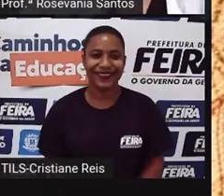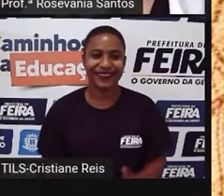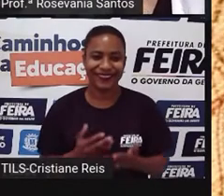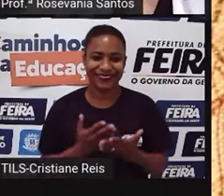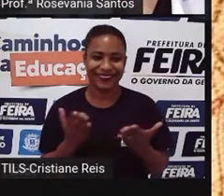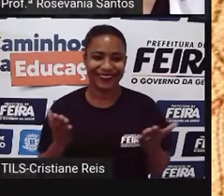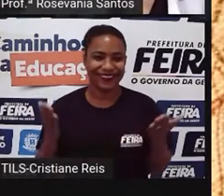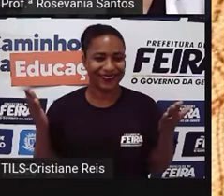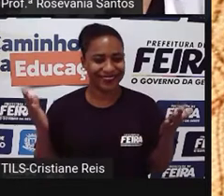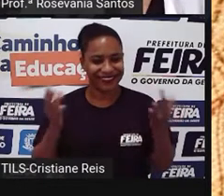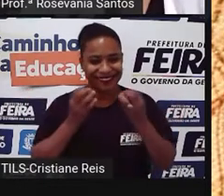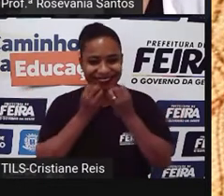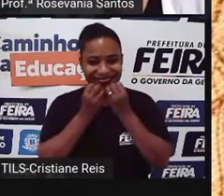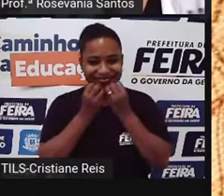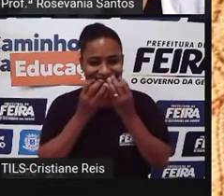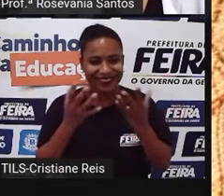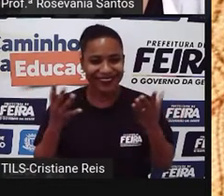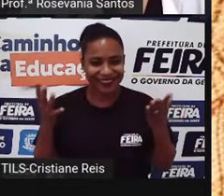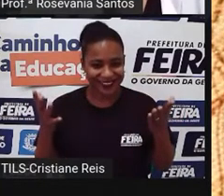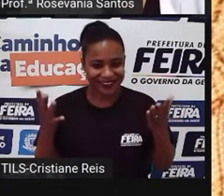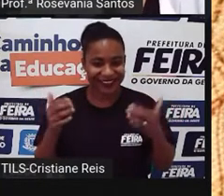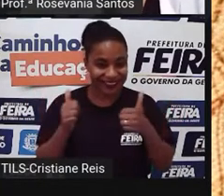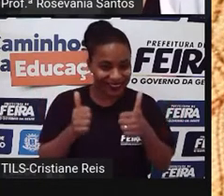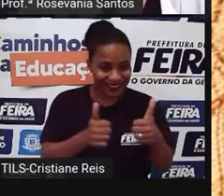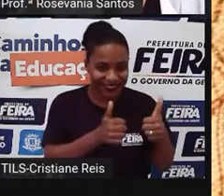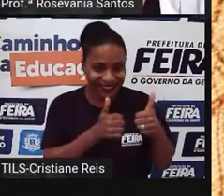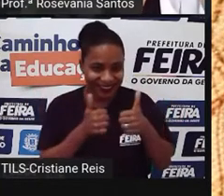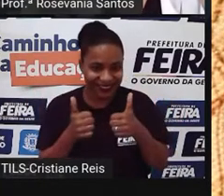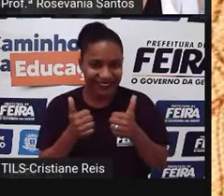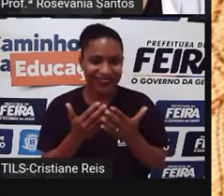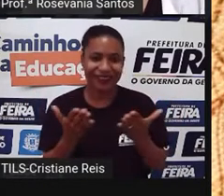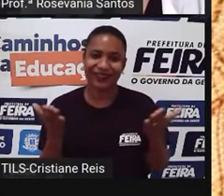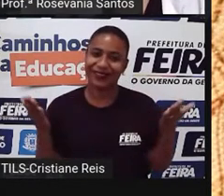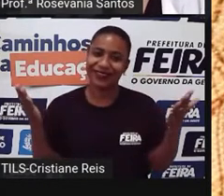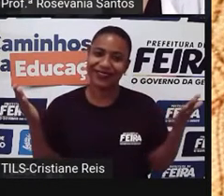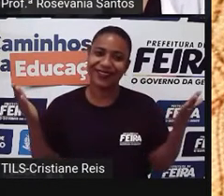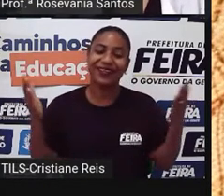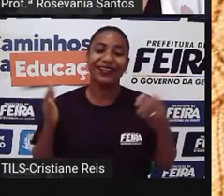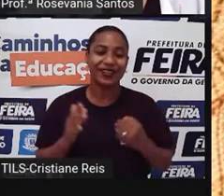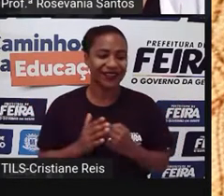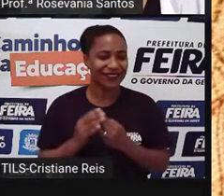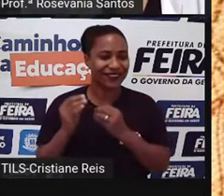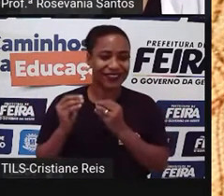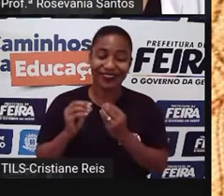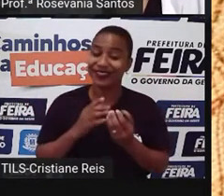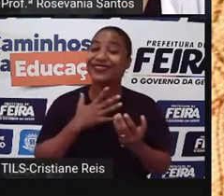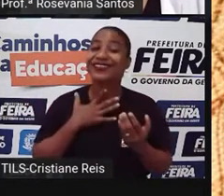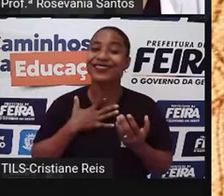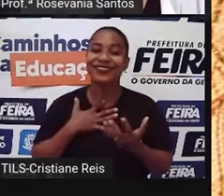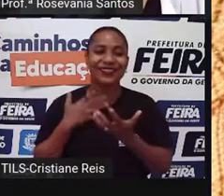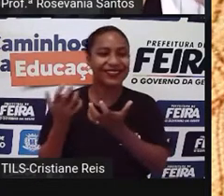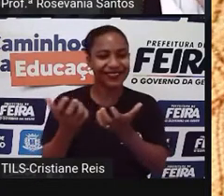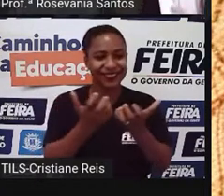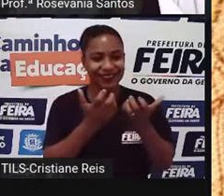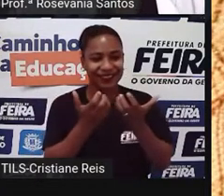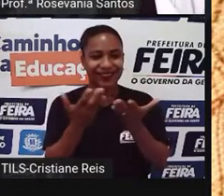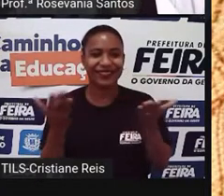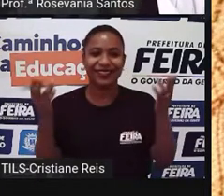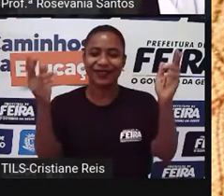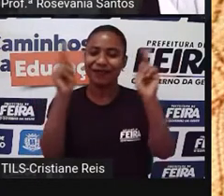Olá, amores! Tudo certinho com vocês? Desejo muita paz, um dia maravilhoso,